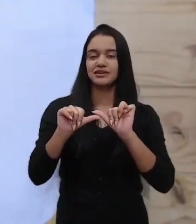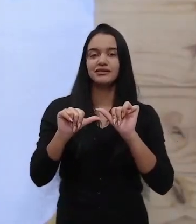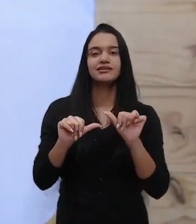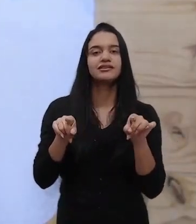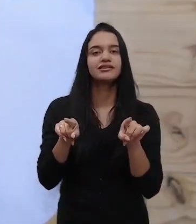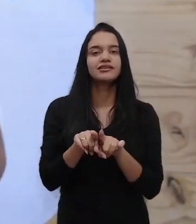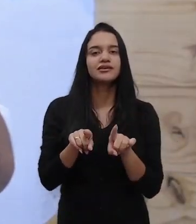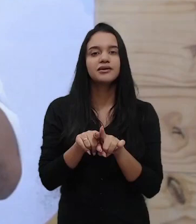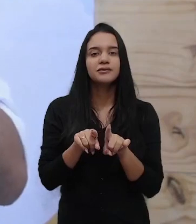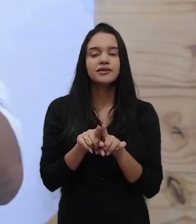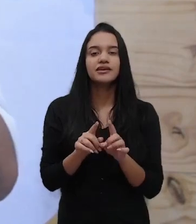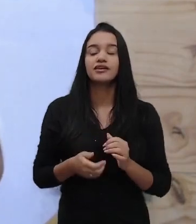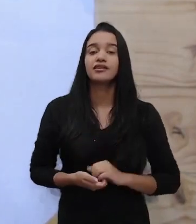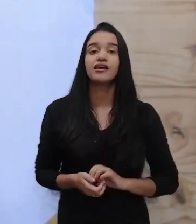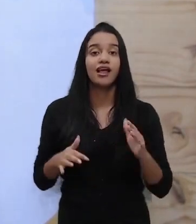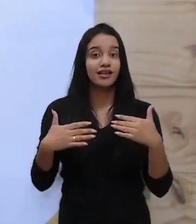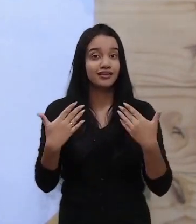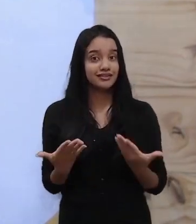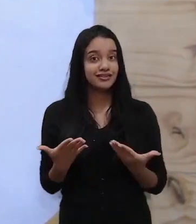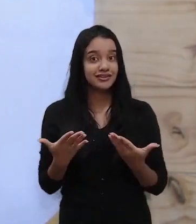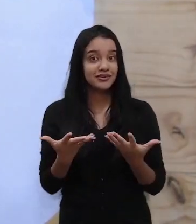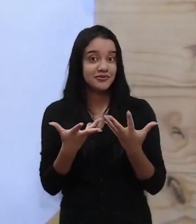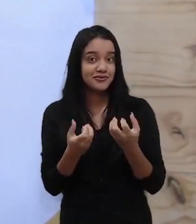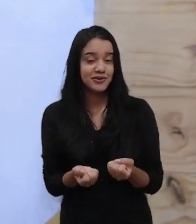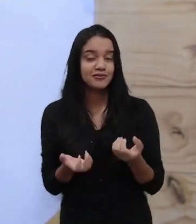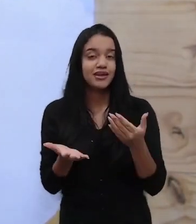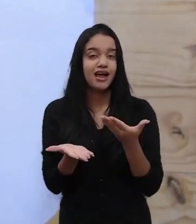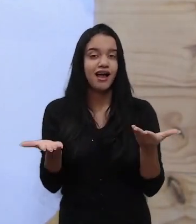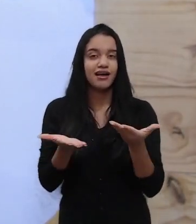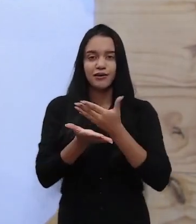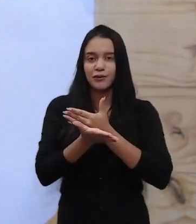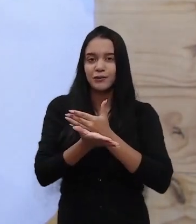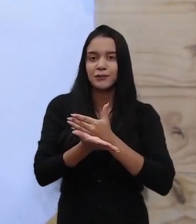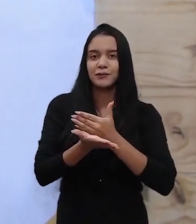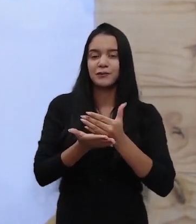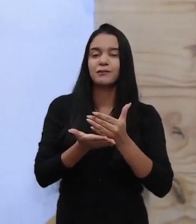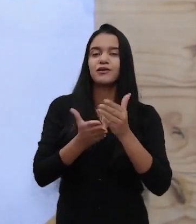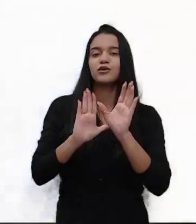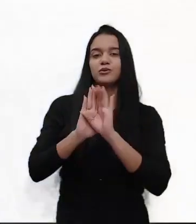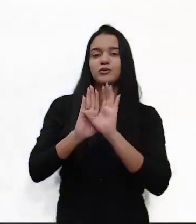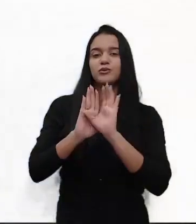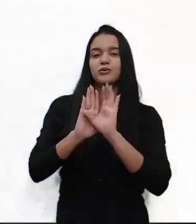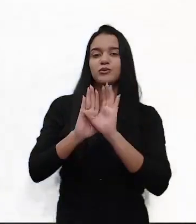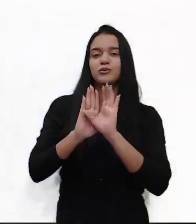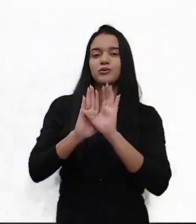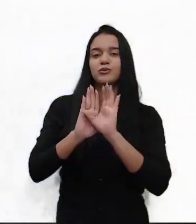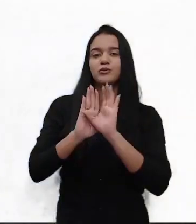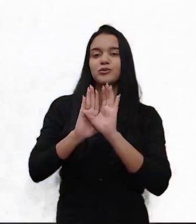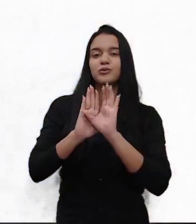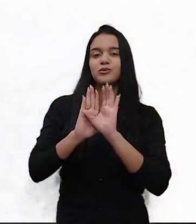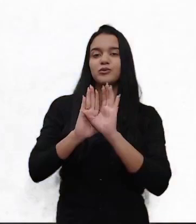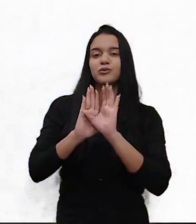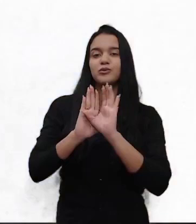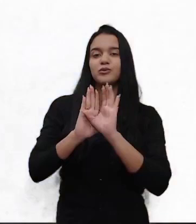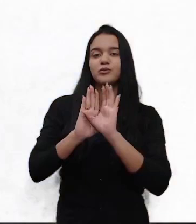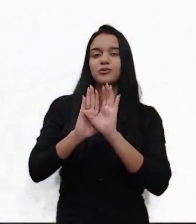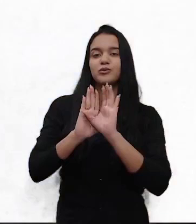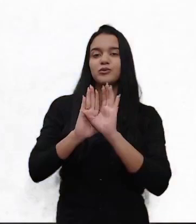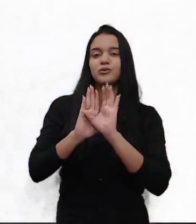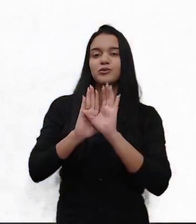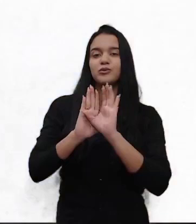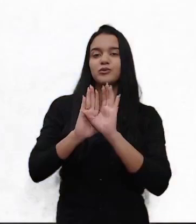Sair do status quo. Então, vamos de início para o conceito, tá? Do lado esquerdo da tela,